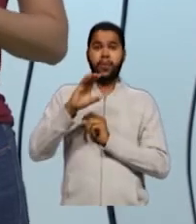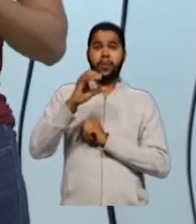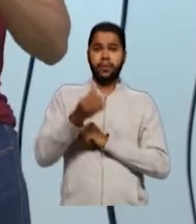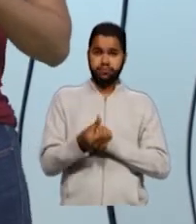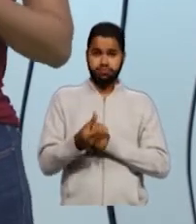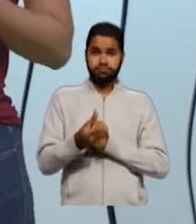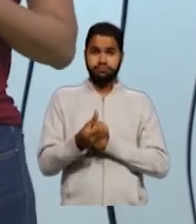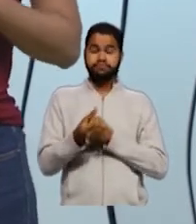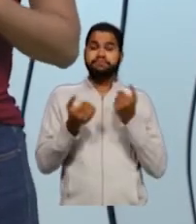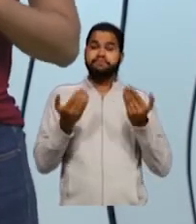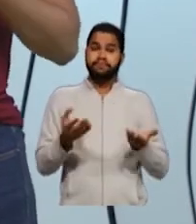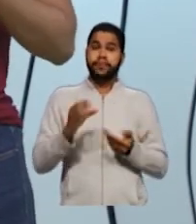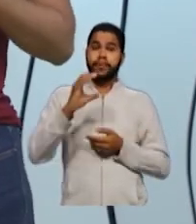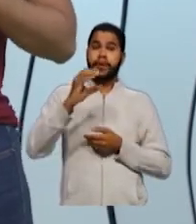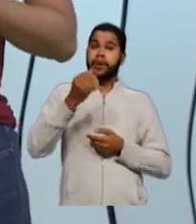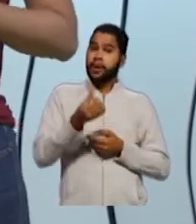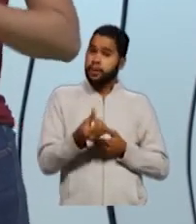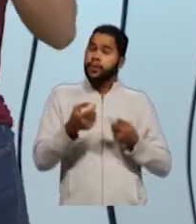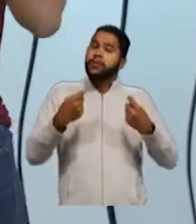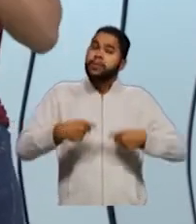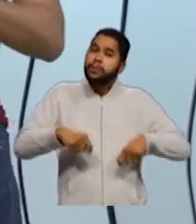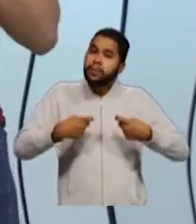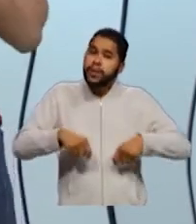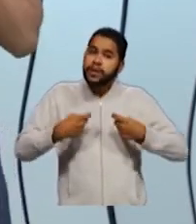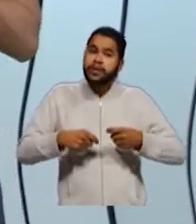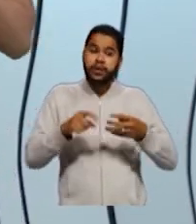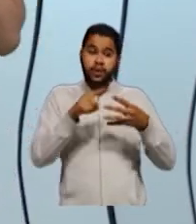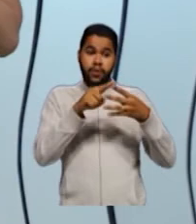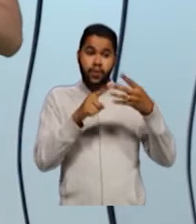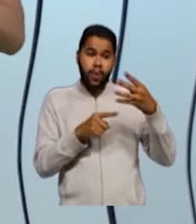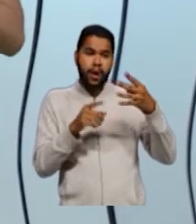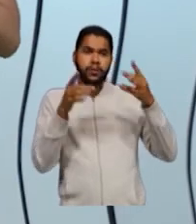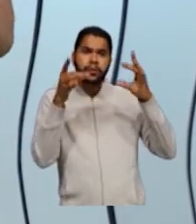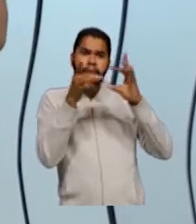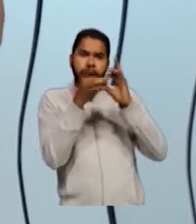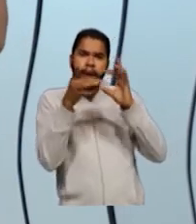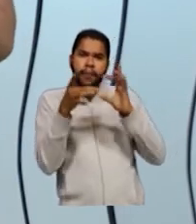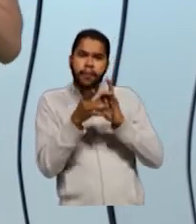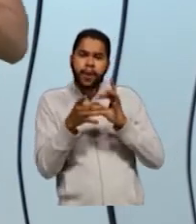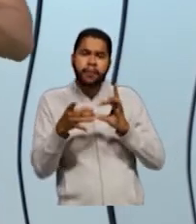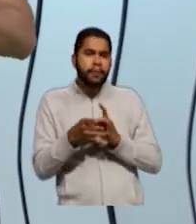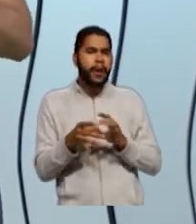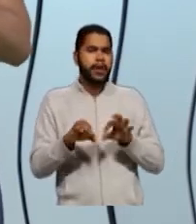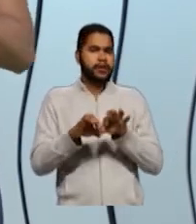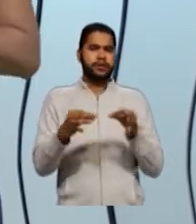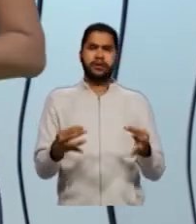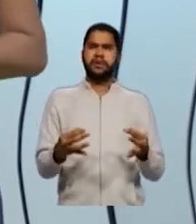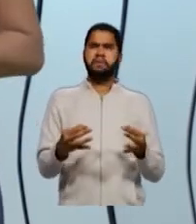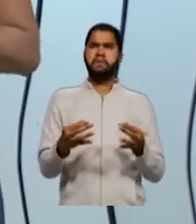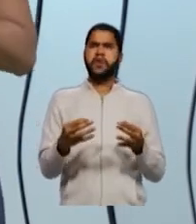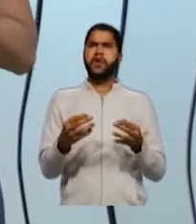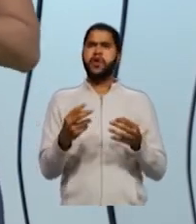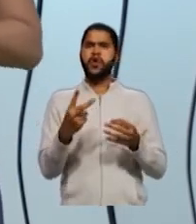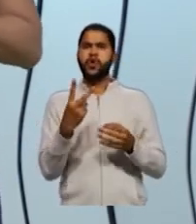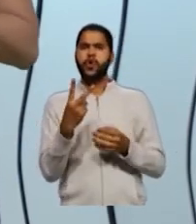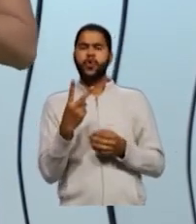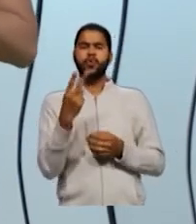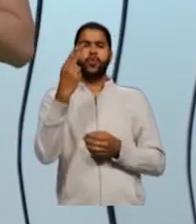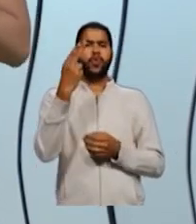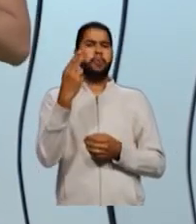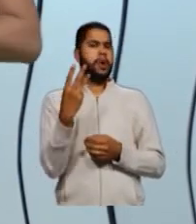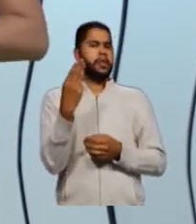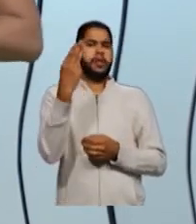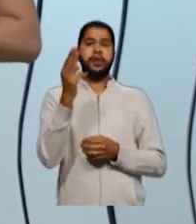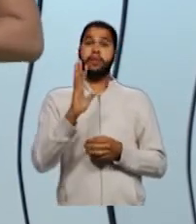Então, esse carbono, ele precisa fazer quatro ligações simples. Não dá para fazer uma dupla, nem uma tripla. Tem que ser quatro